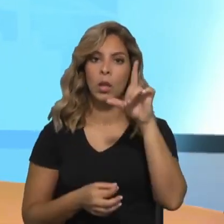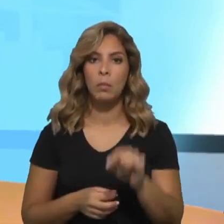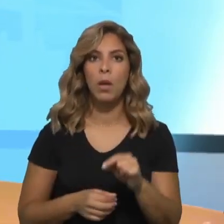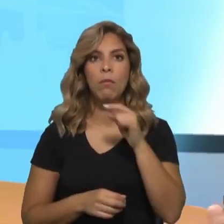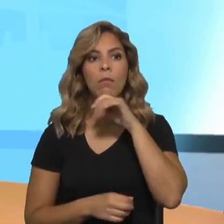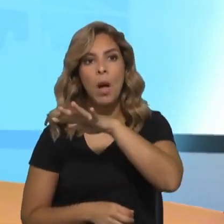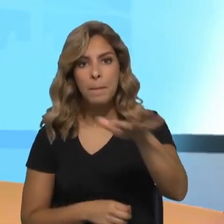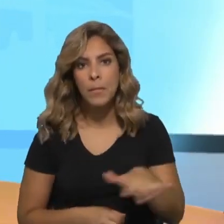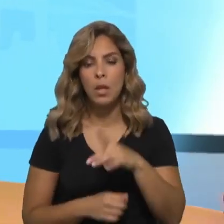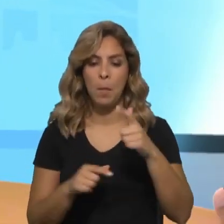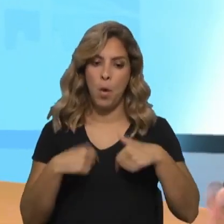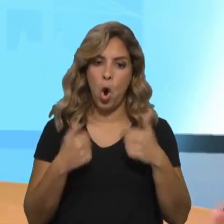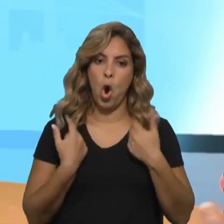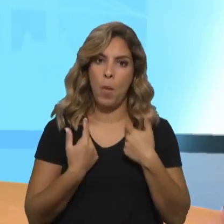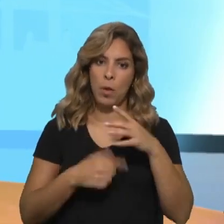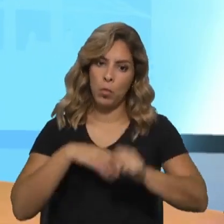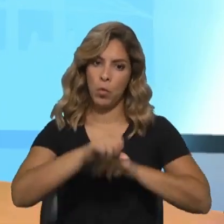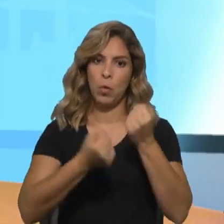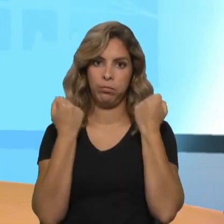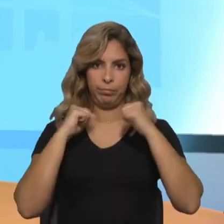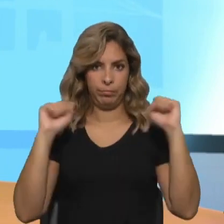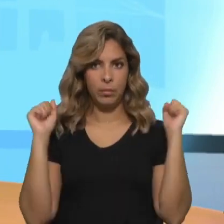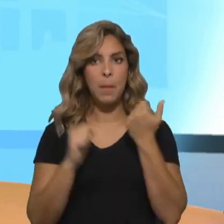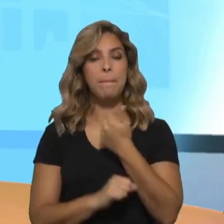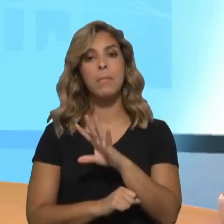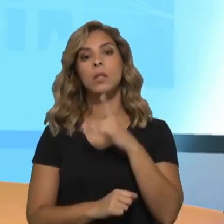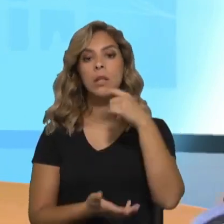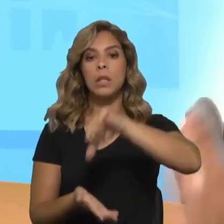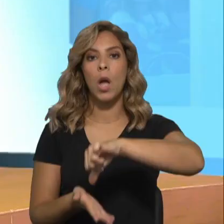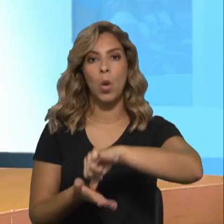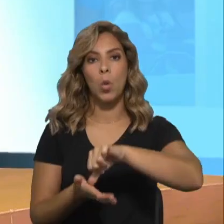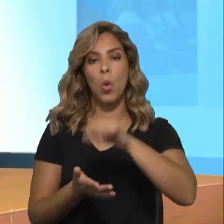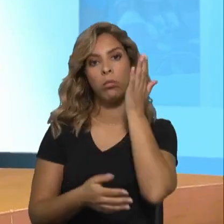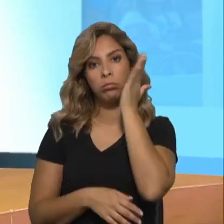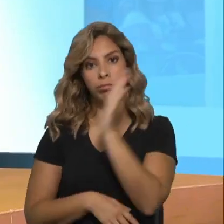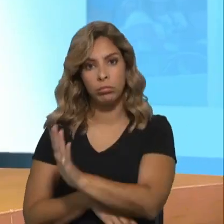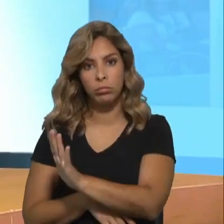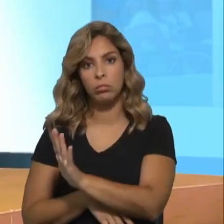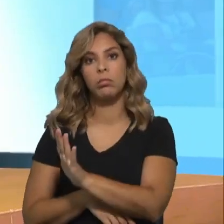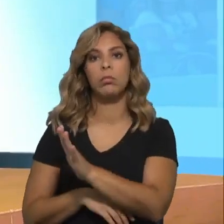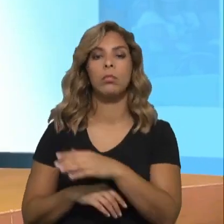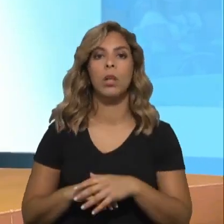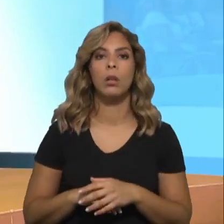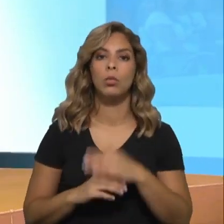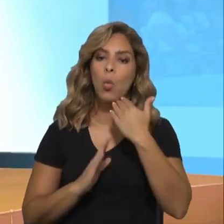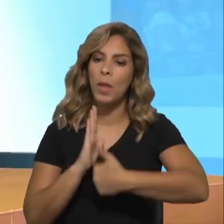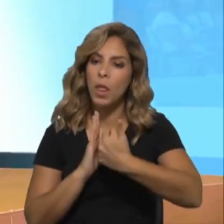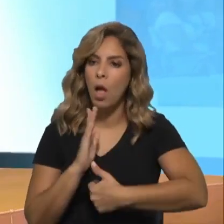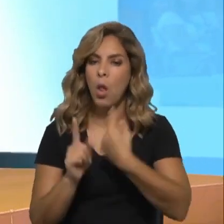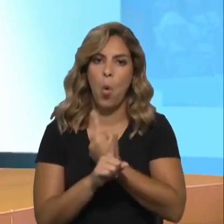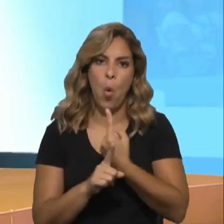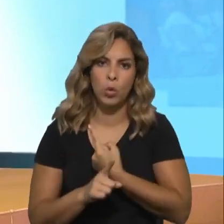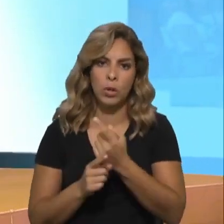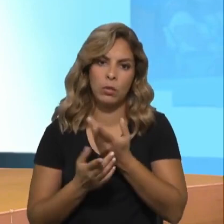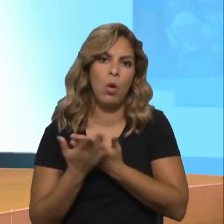sua capacidade de autonomização, mas numa primeira fase, as pessoas estão em centro de acolhimento, onde tratamos da parte documental, onde as pessoas têm a